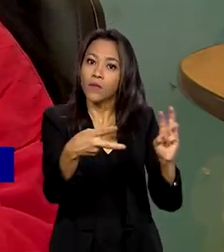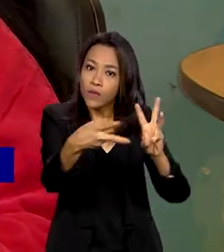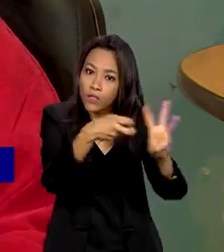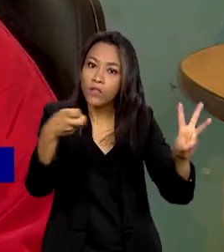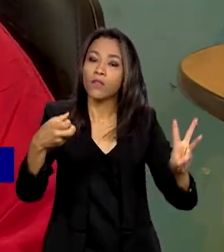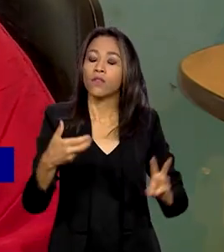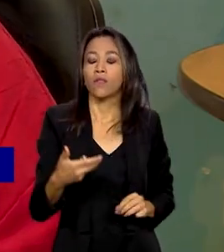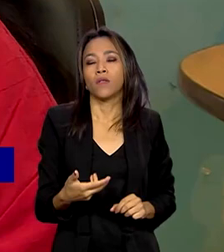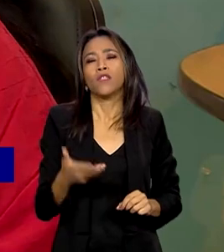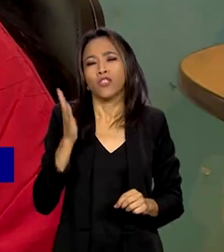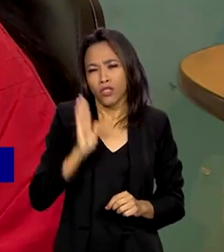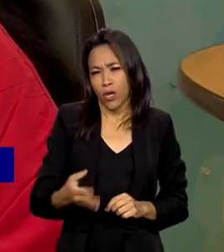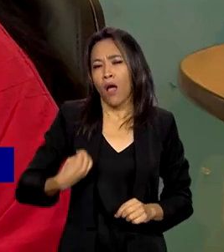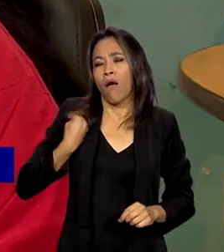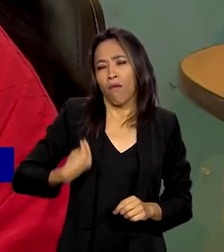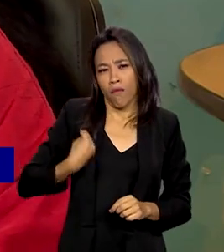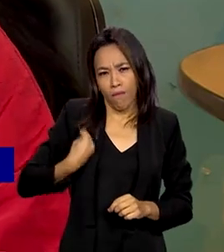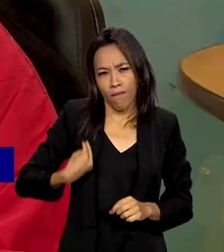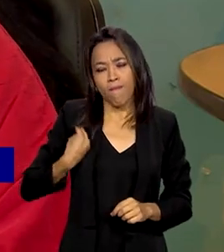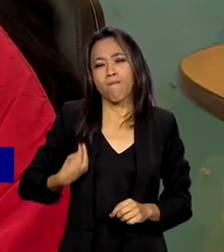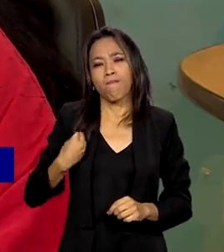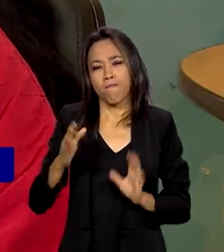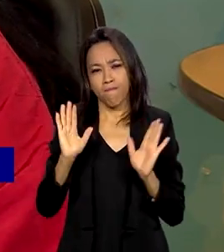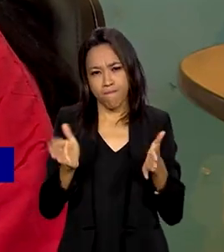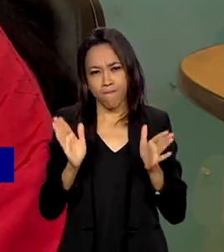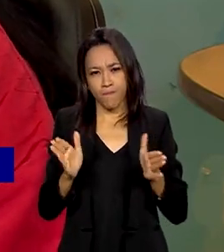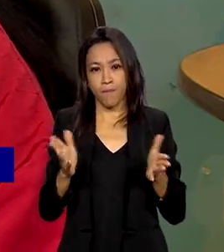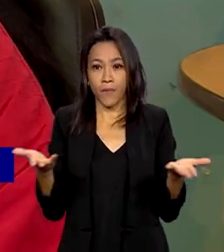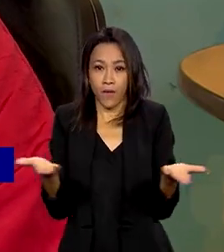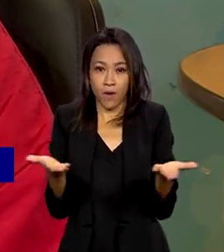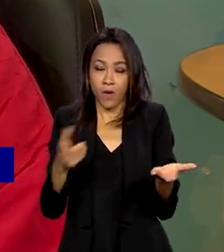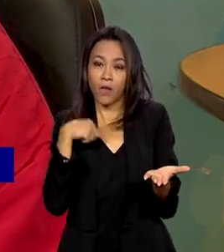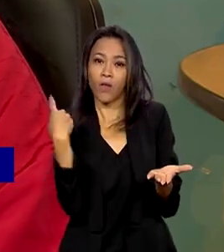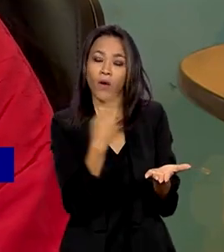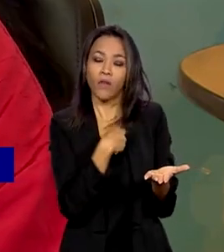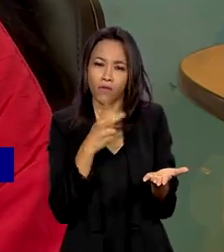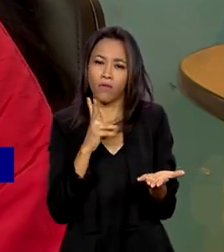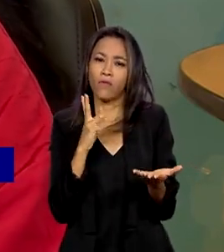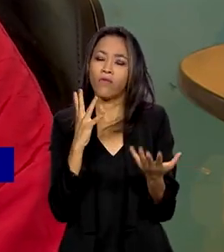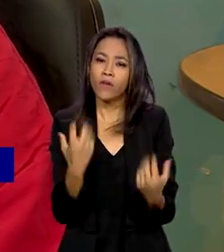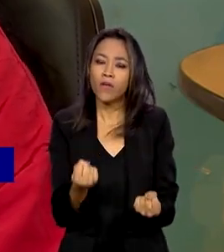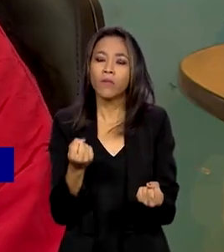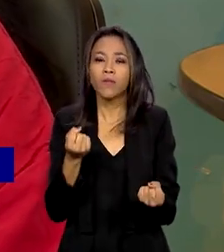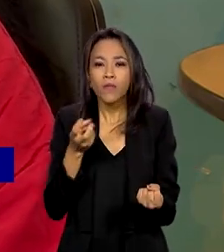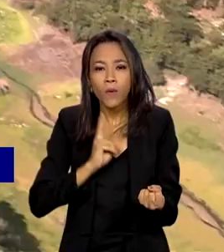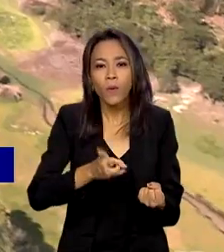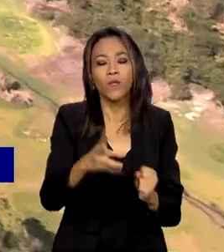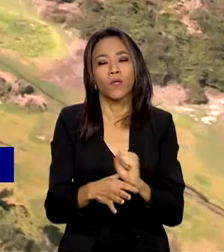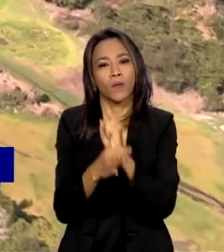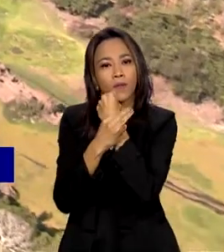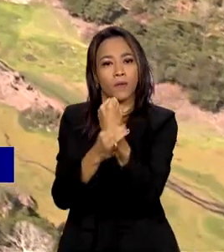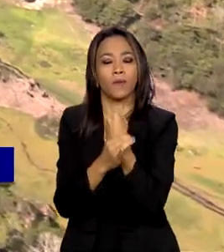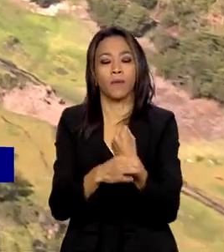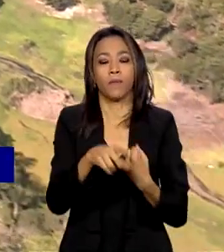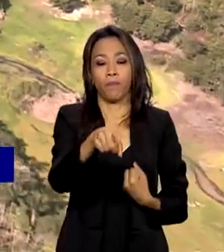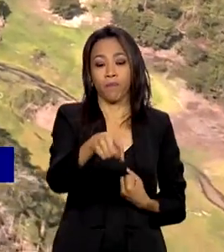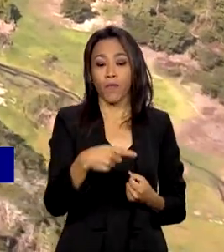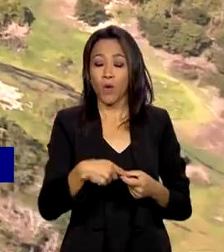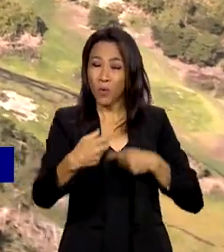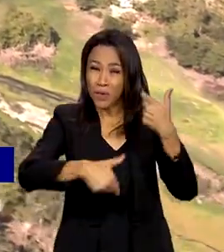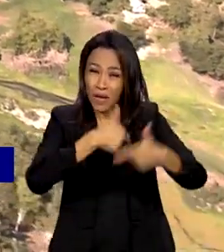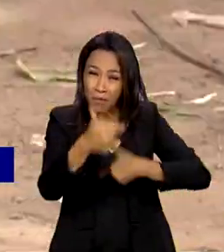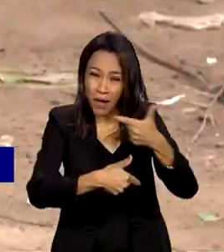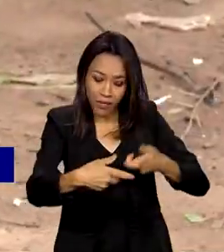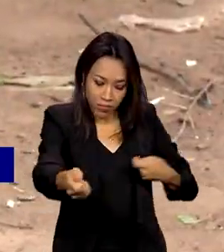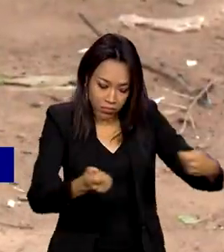já existe e agora é a gente garantir a continuidade dessas ações. O garimpo ilegal é um